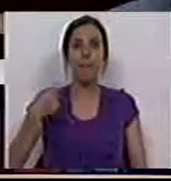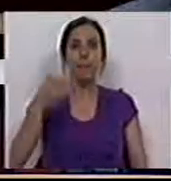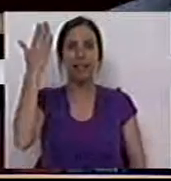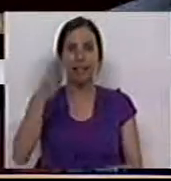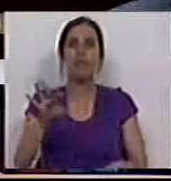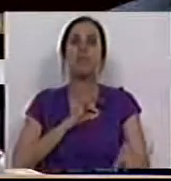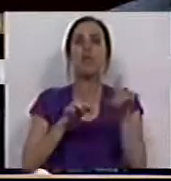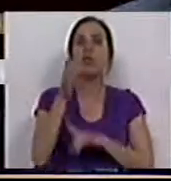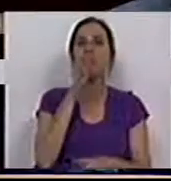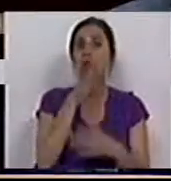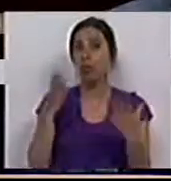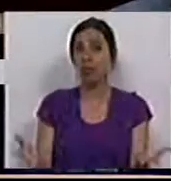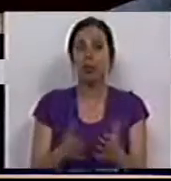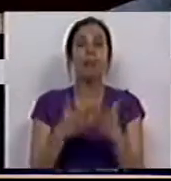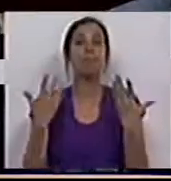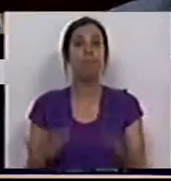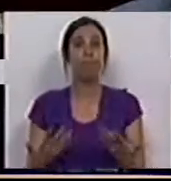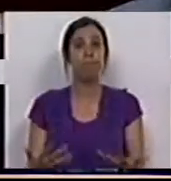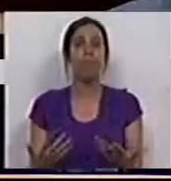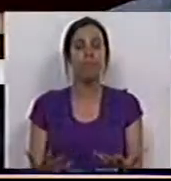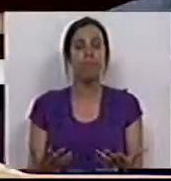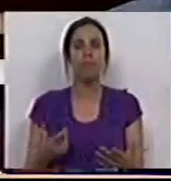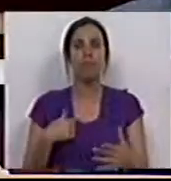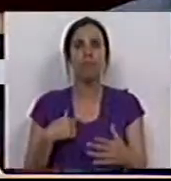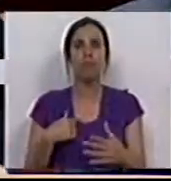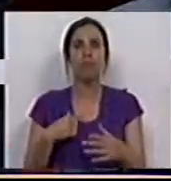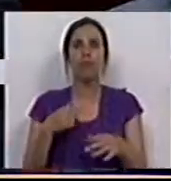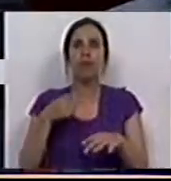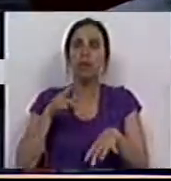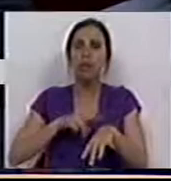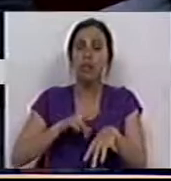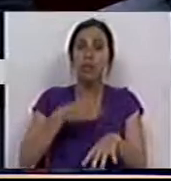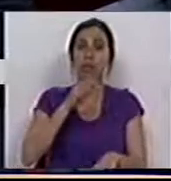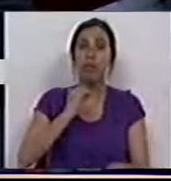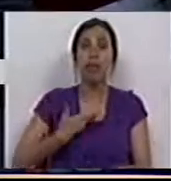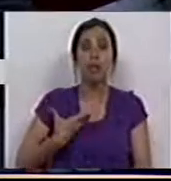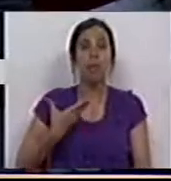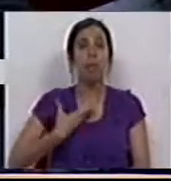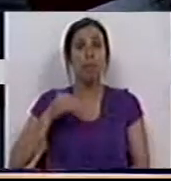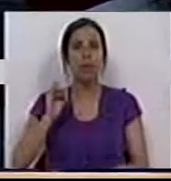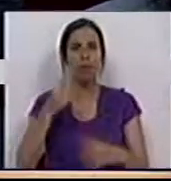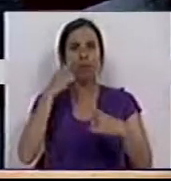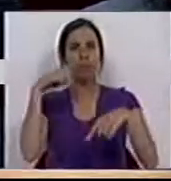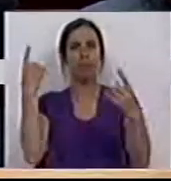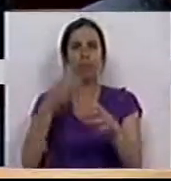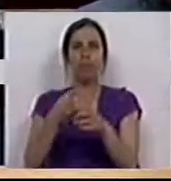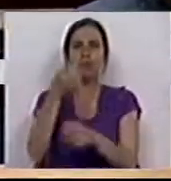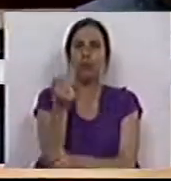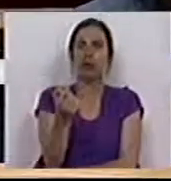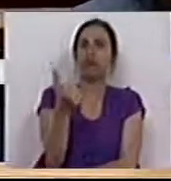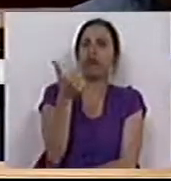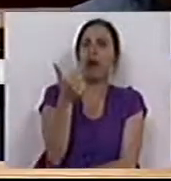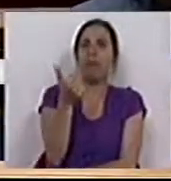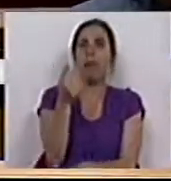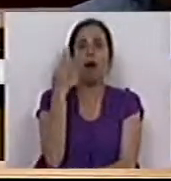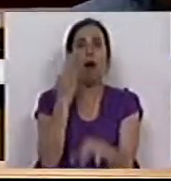Senhoras e senhores deputados, no momento em que dirigentes de PSD e CDS exibem as garrafas de champanhe